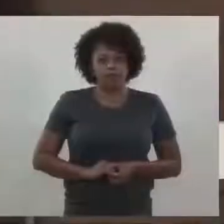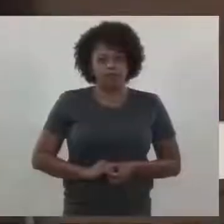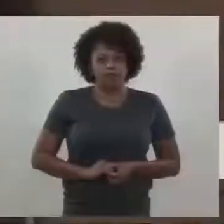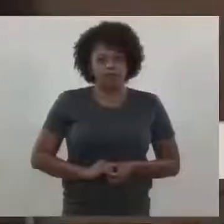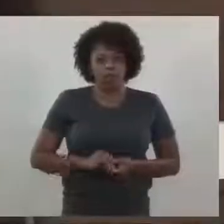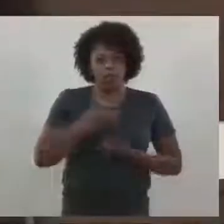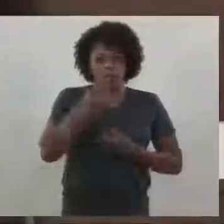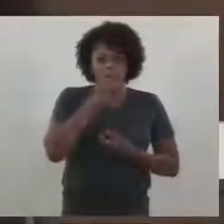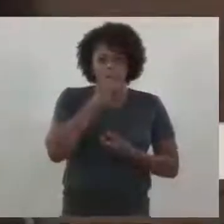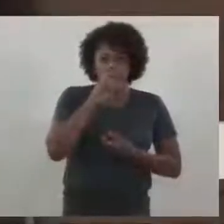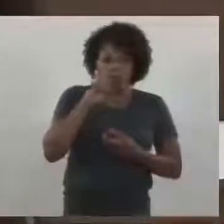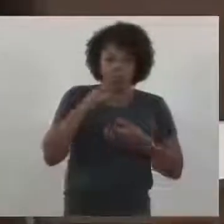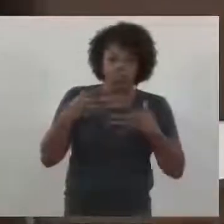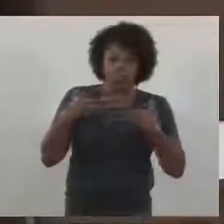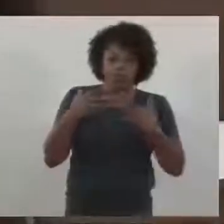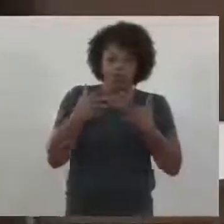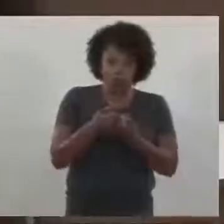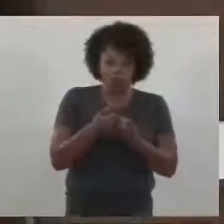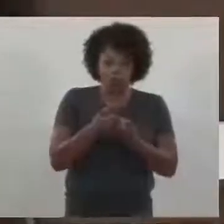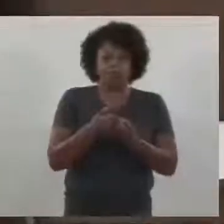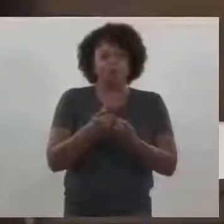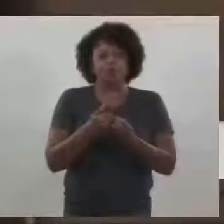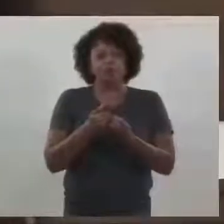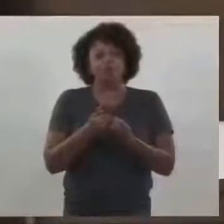Bom dia a todos, mais uma vez.